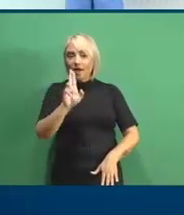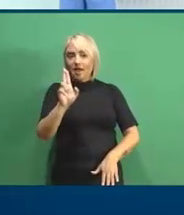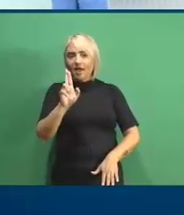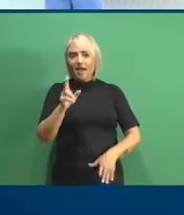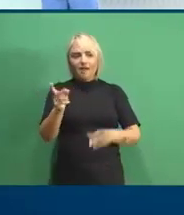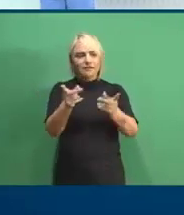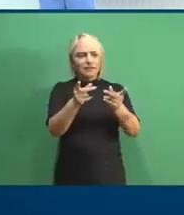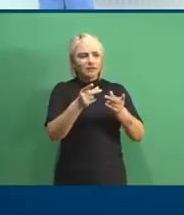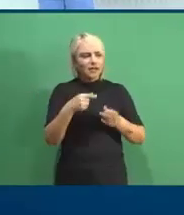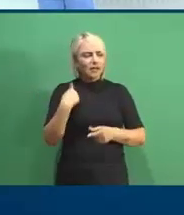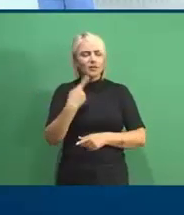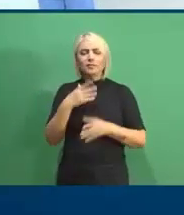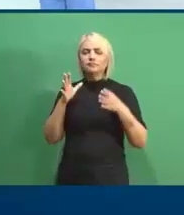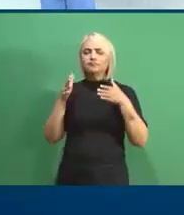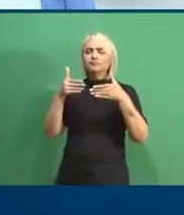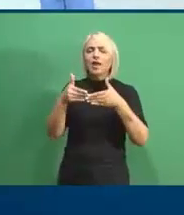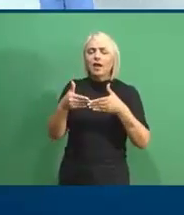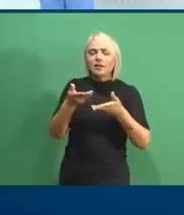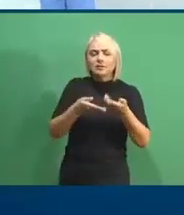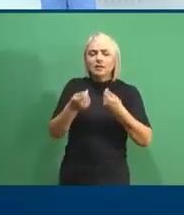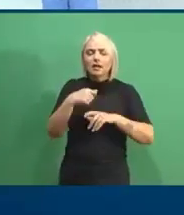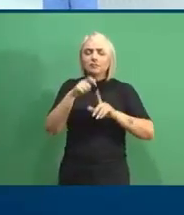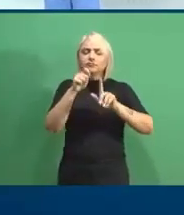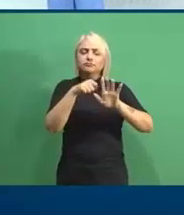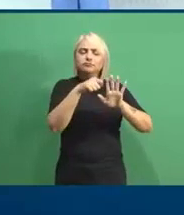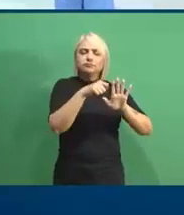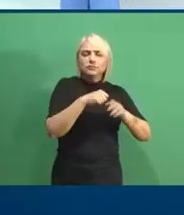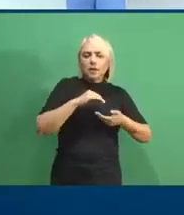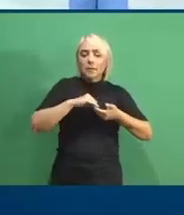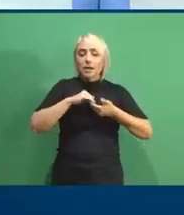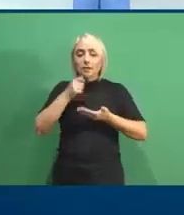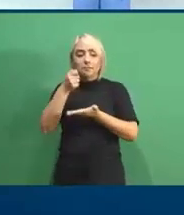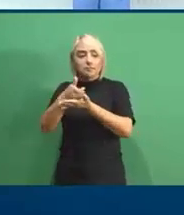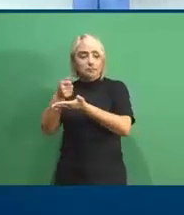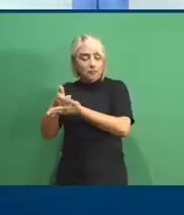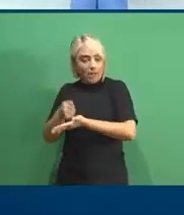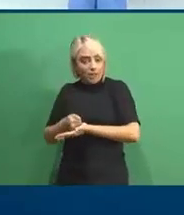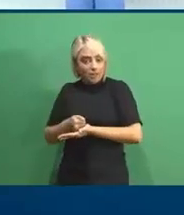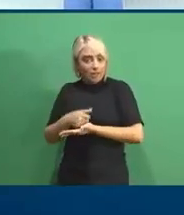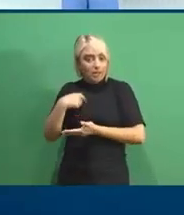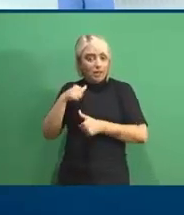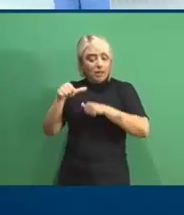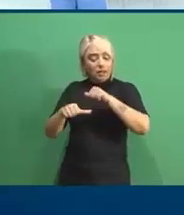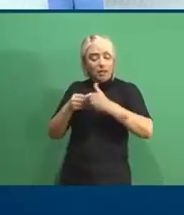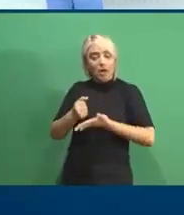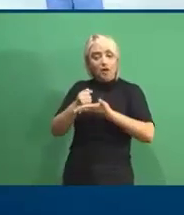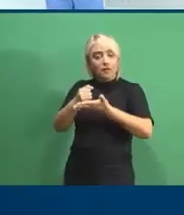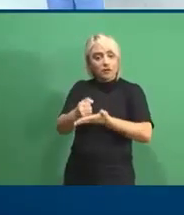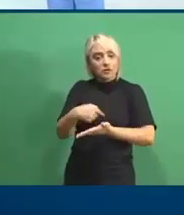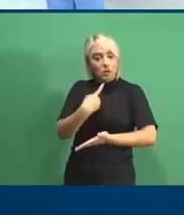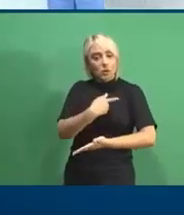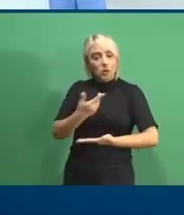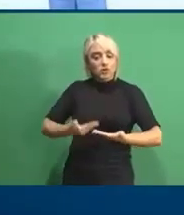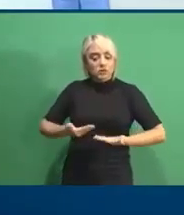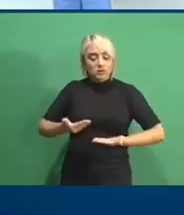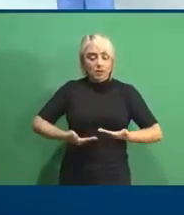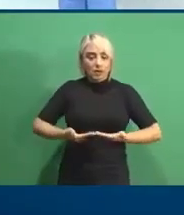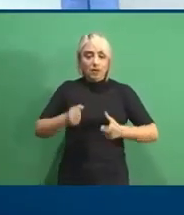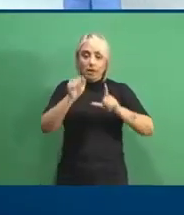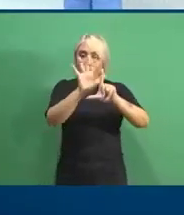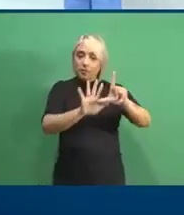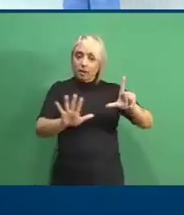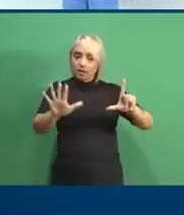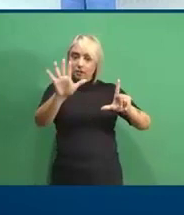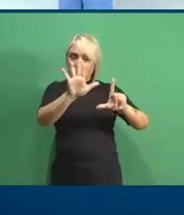o nosso modelo de negócio se baseia em mensalidades que os parceiros pagam para a gente e, em troca, a gente oferece nossos serviços, que é, no caso, a